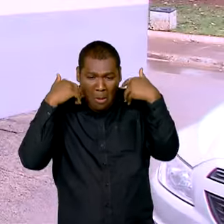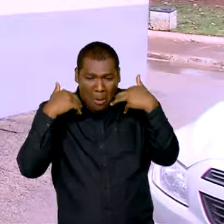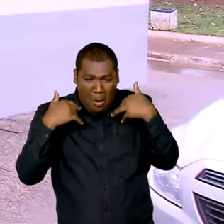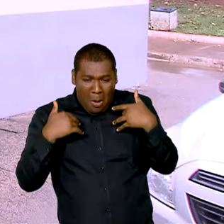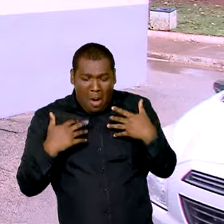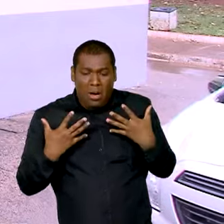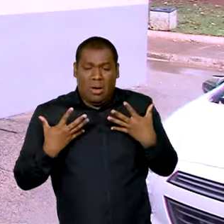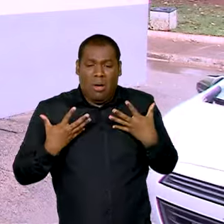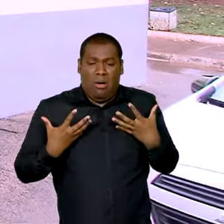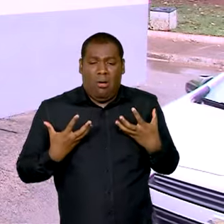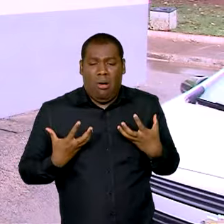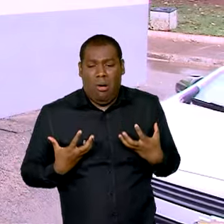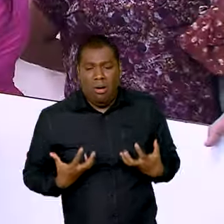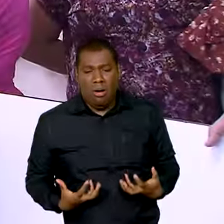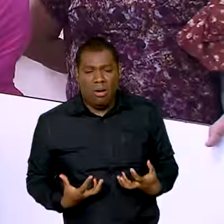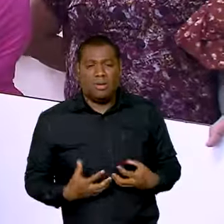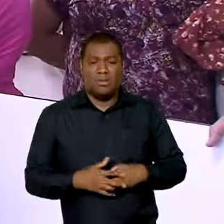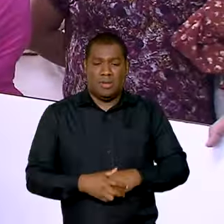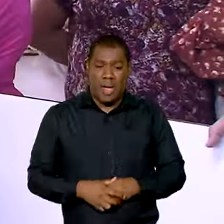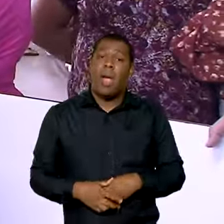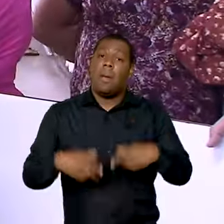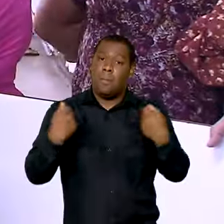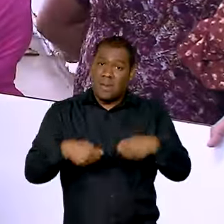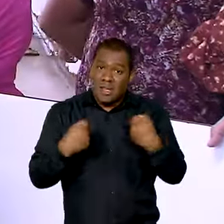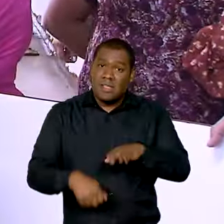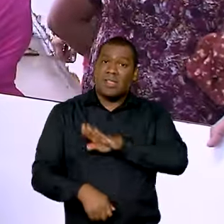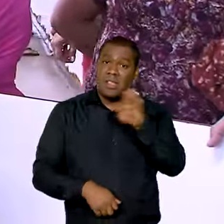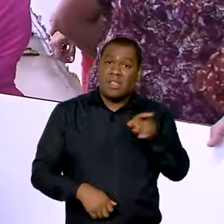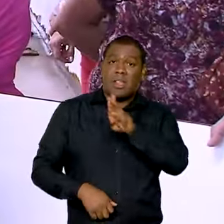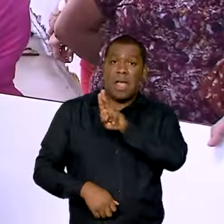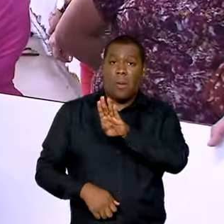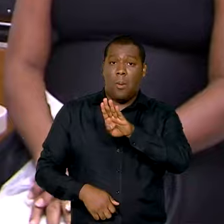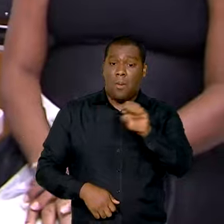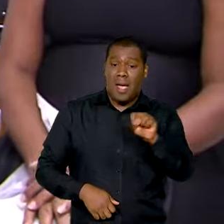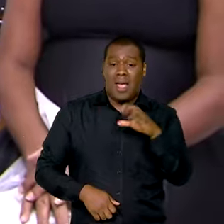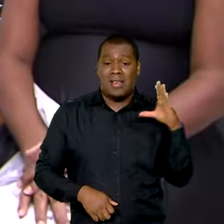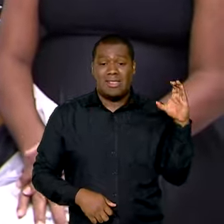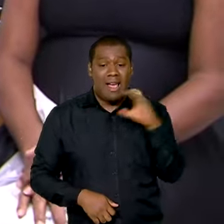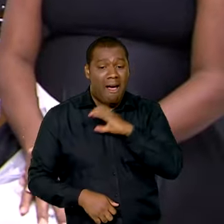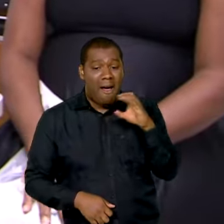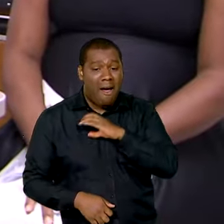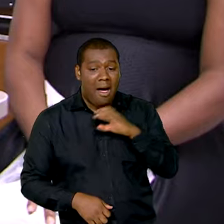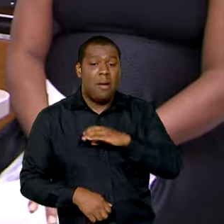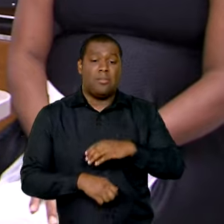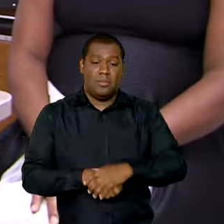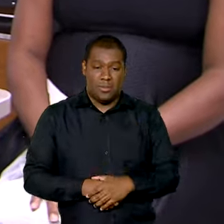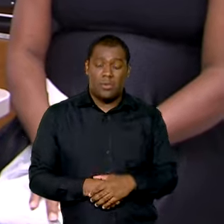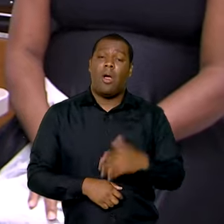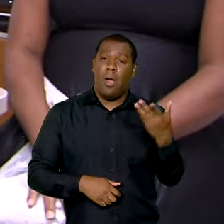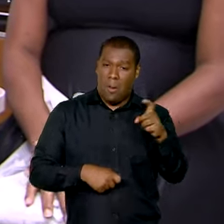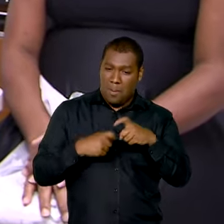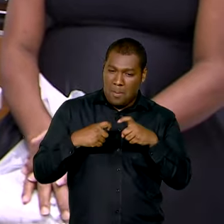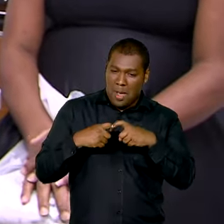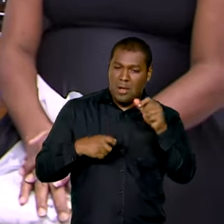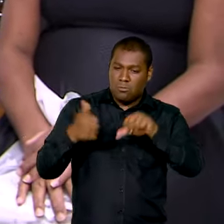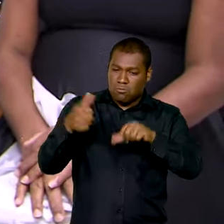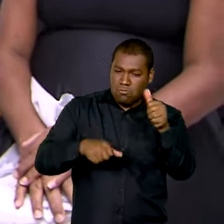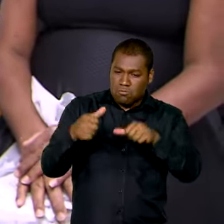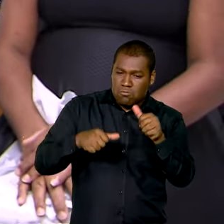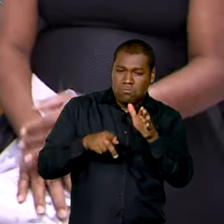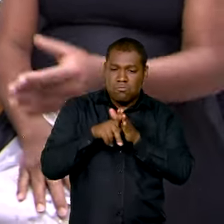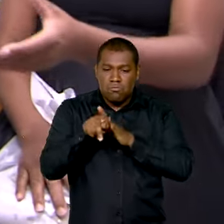Ao identificar esses sintomas, procure a unidade básica de saúde mais próxima para realizar o teste. O diagnóstico e o